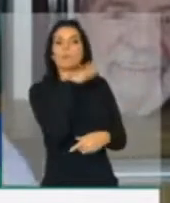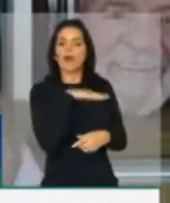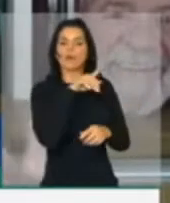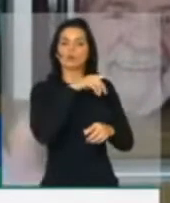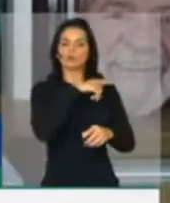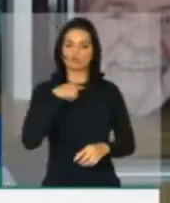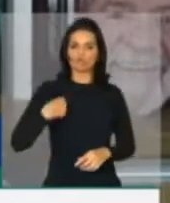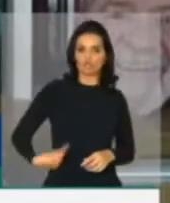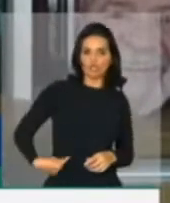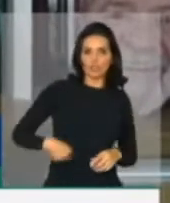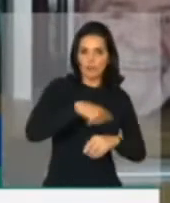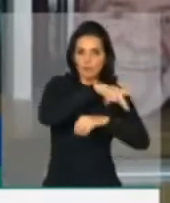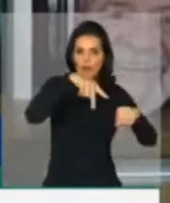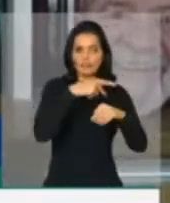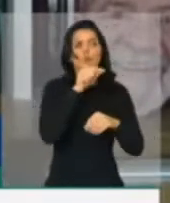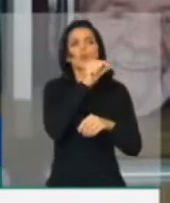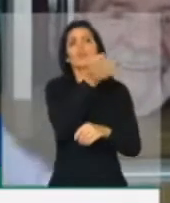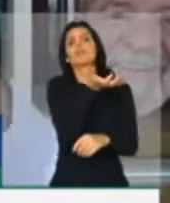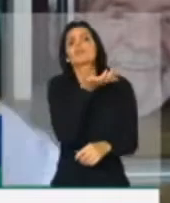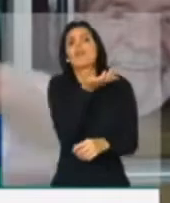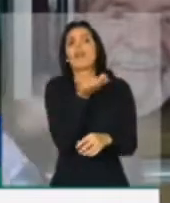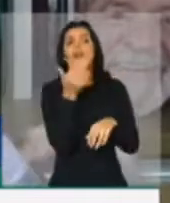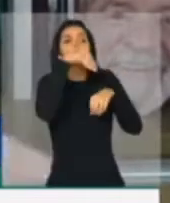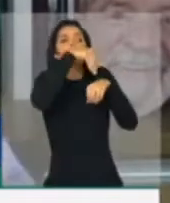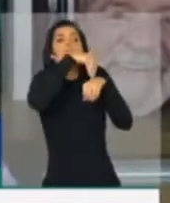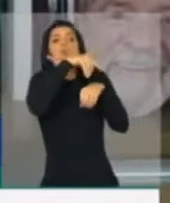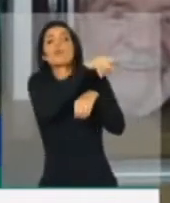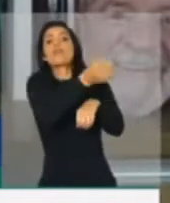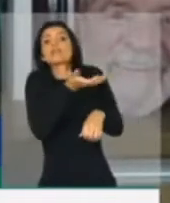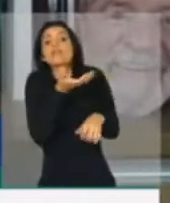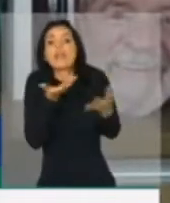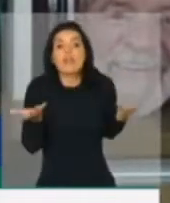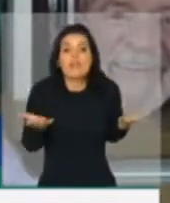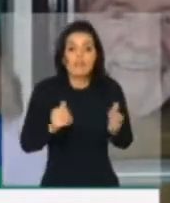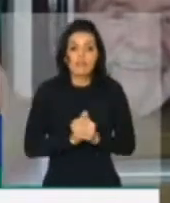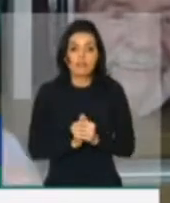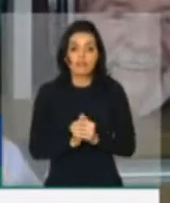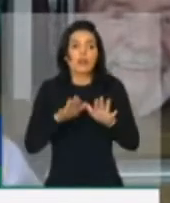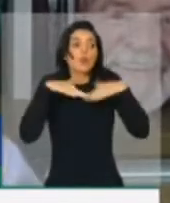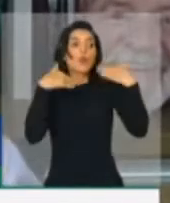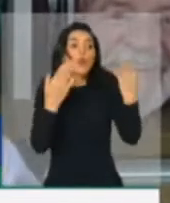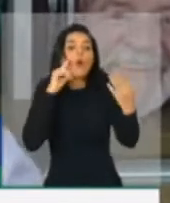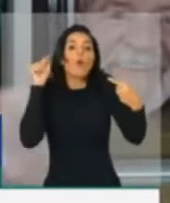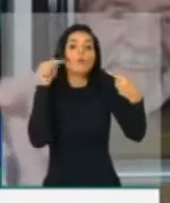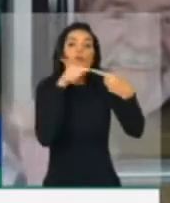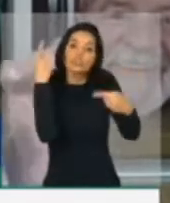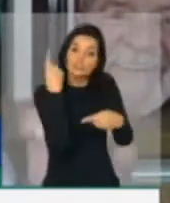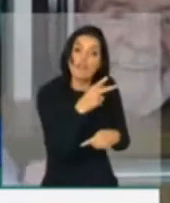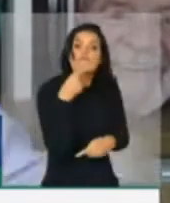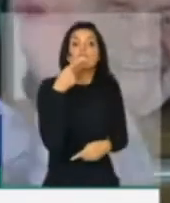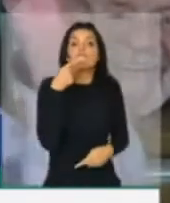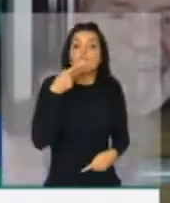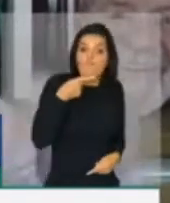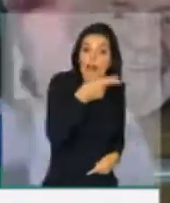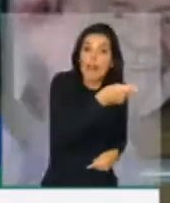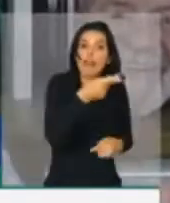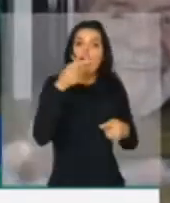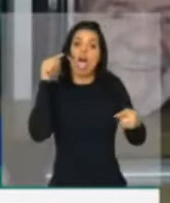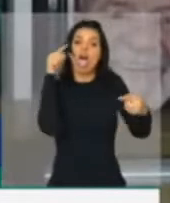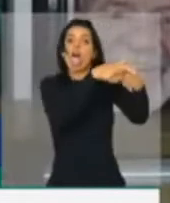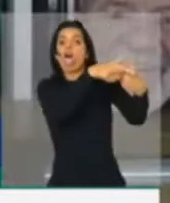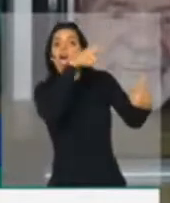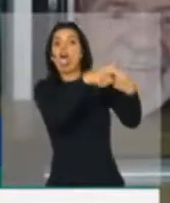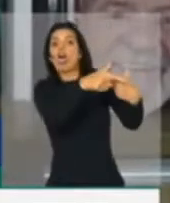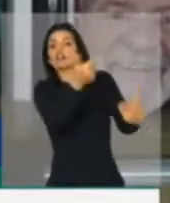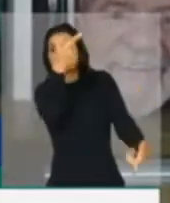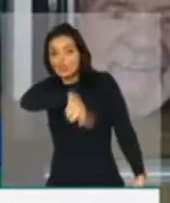os nossos laços econômicos? O que que pretendia o Paulo Guedes? Qual era o objetivo do Paulo Guedes quando ele resolveu atacar de novo a